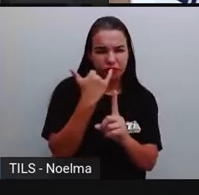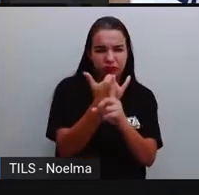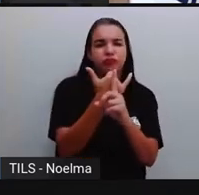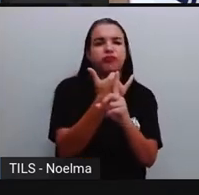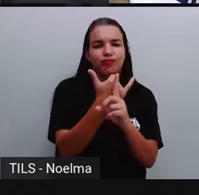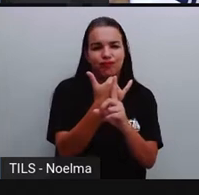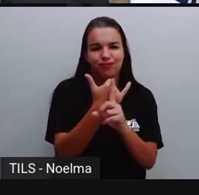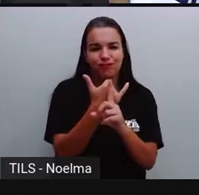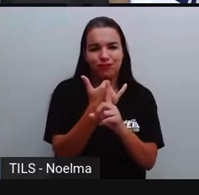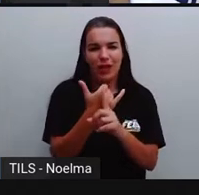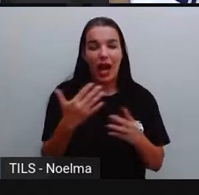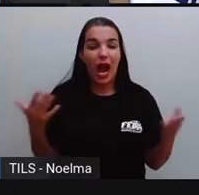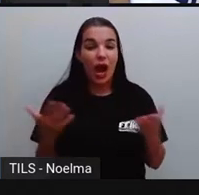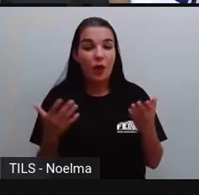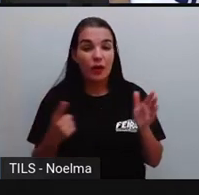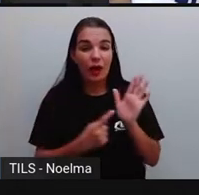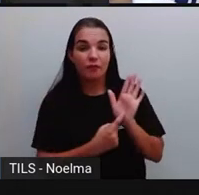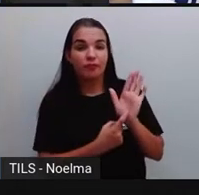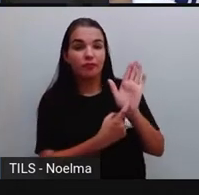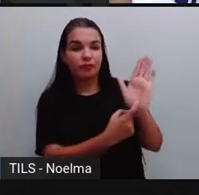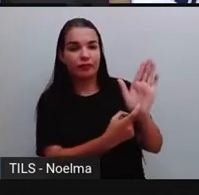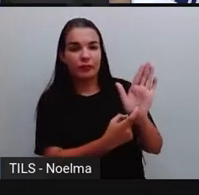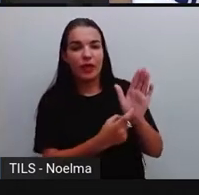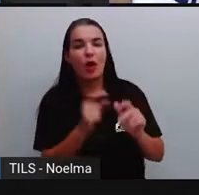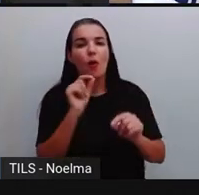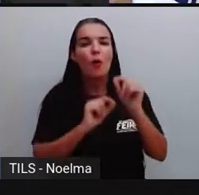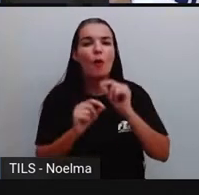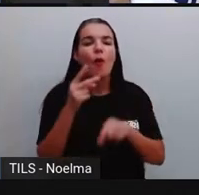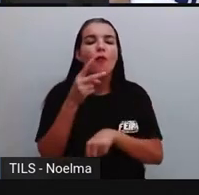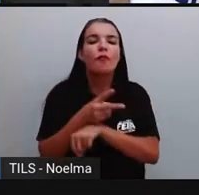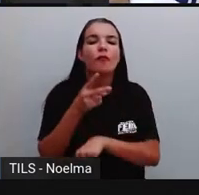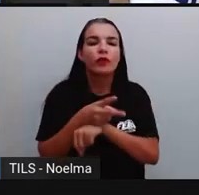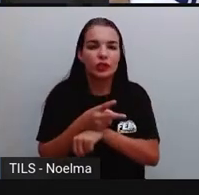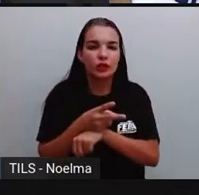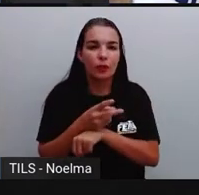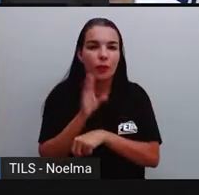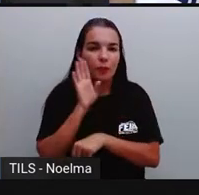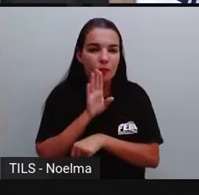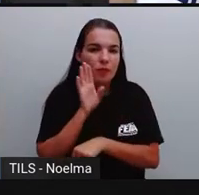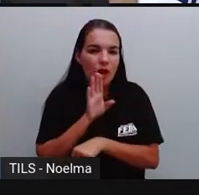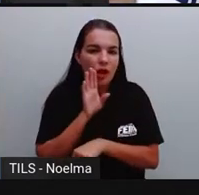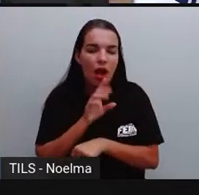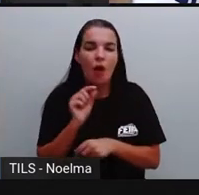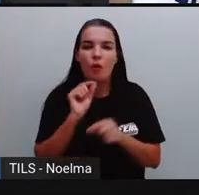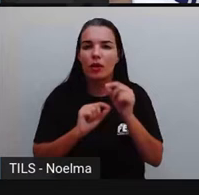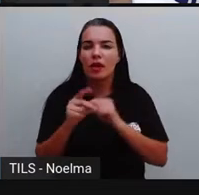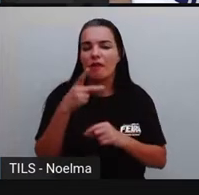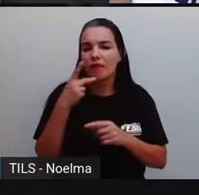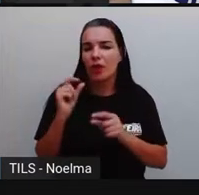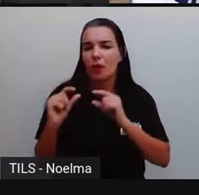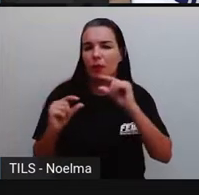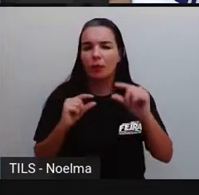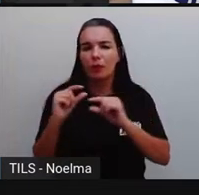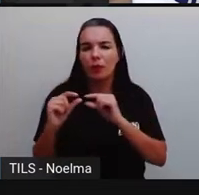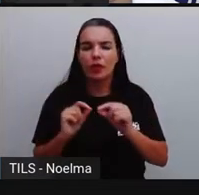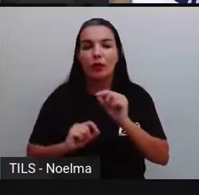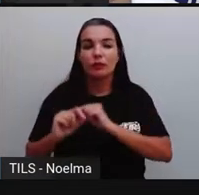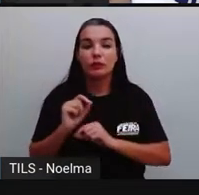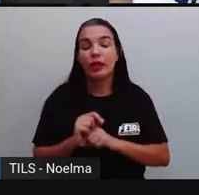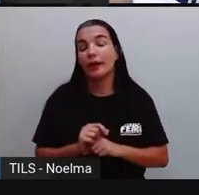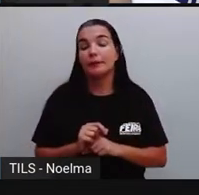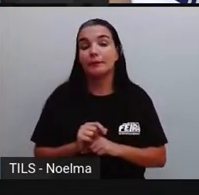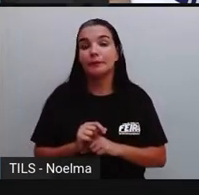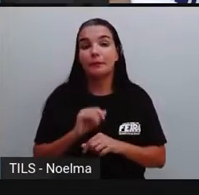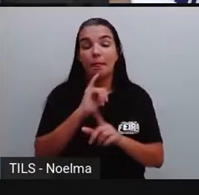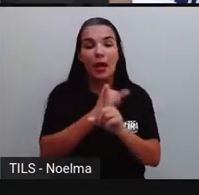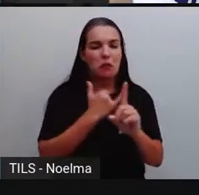começar aqui colocando para vocês esse vídeo, tá bom? Que fala um pouquinho aí sobre o bullying,